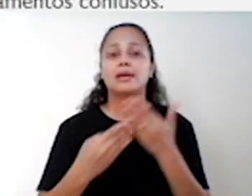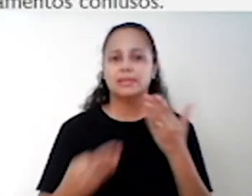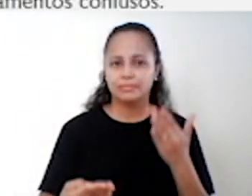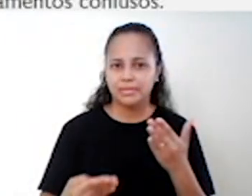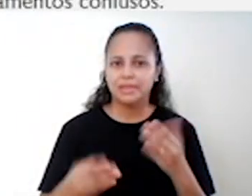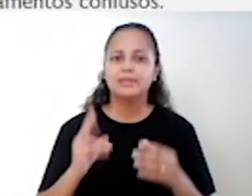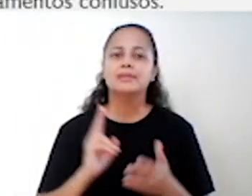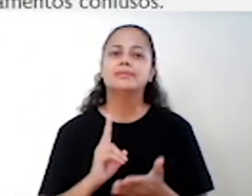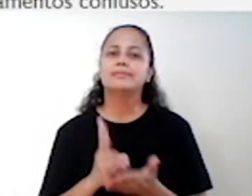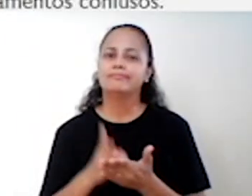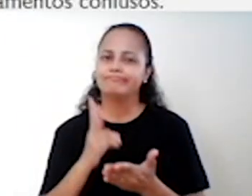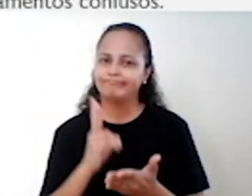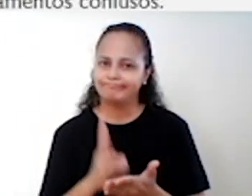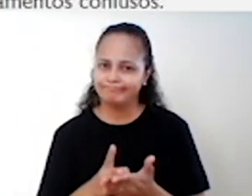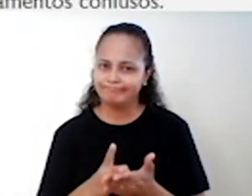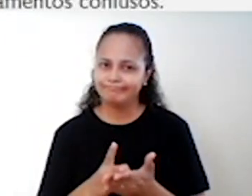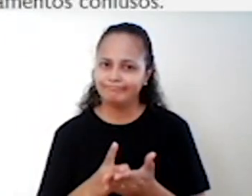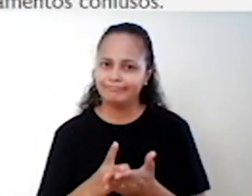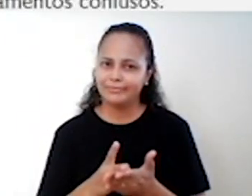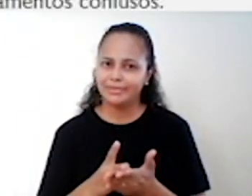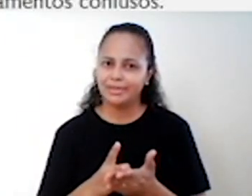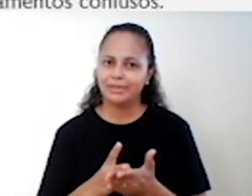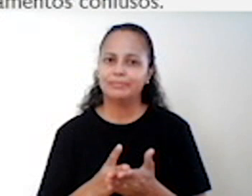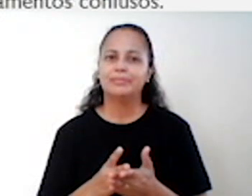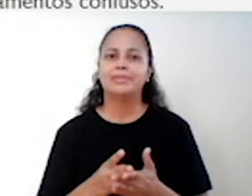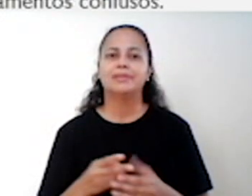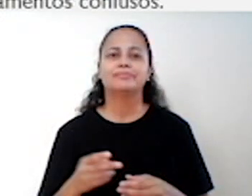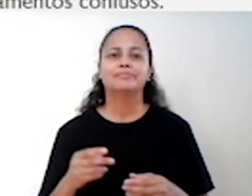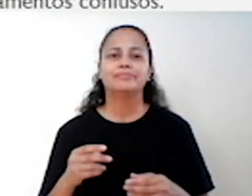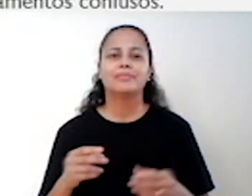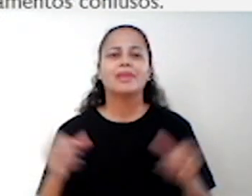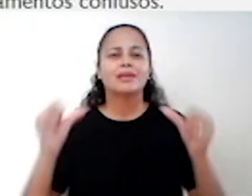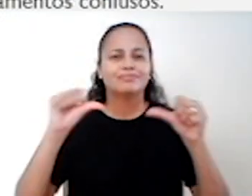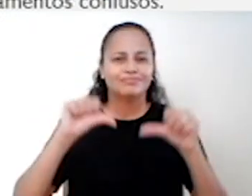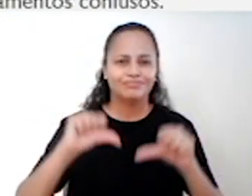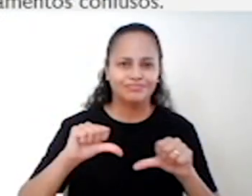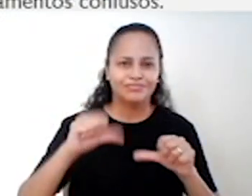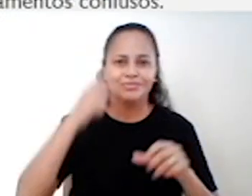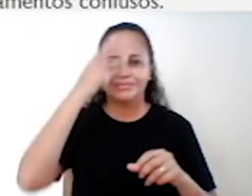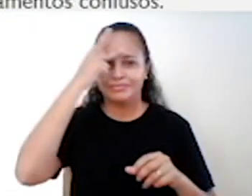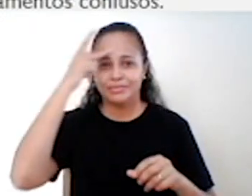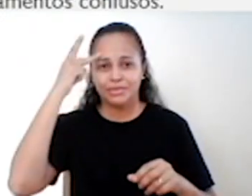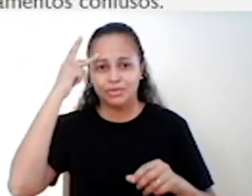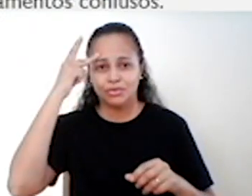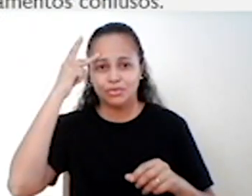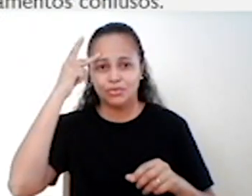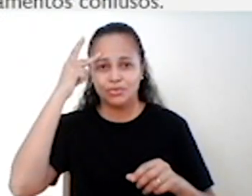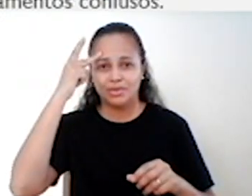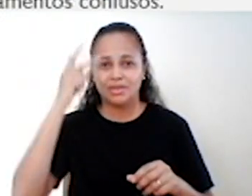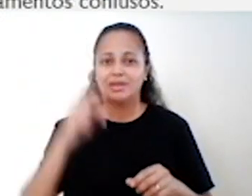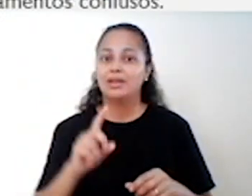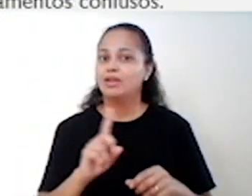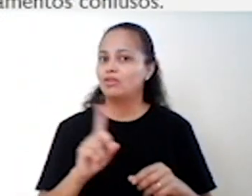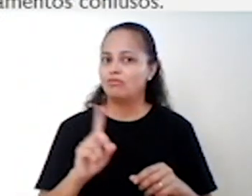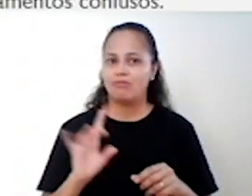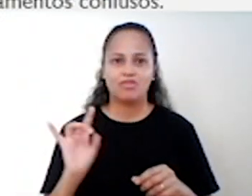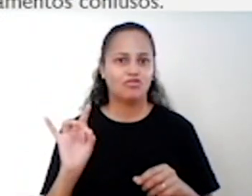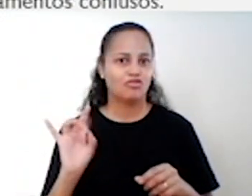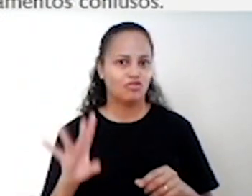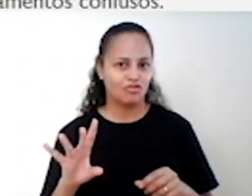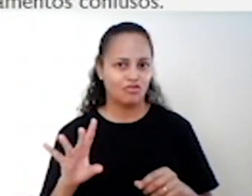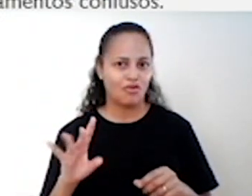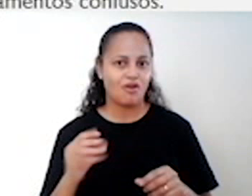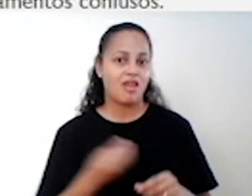As perdas sempre afetam de alguma forma as pessoas. É essencial ter em mente que o luto não é somente exclusivo da fase